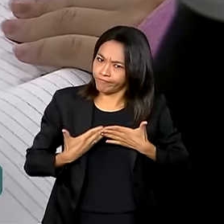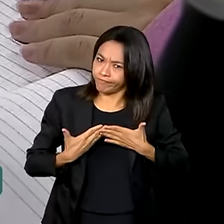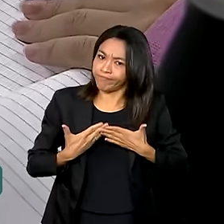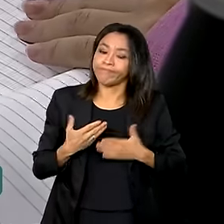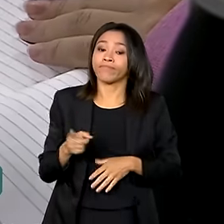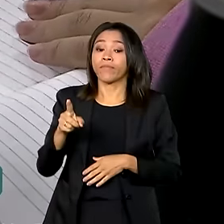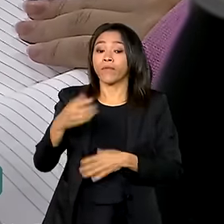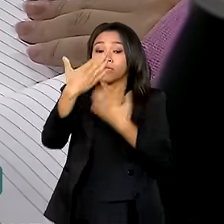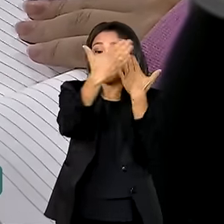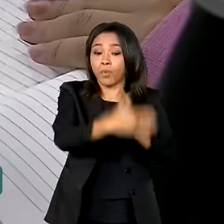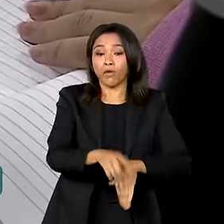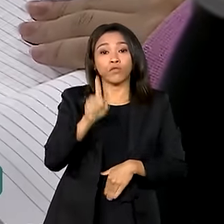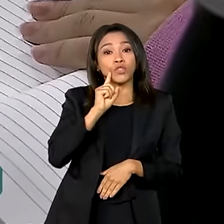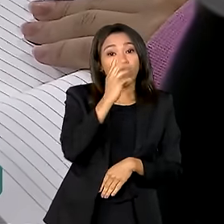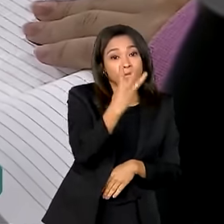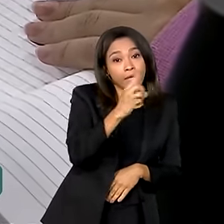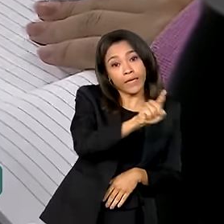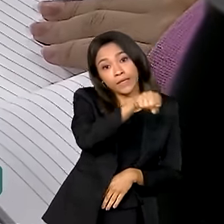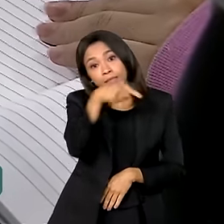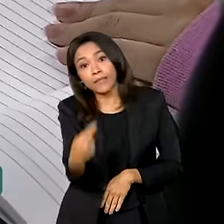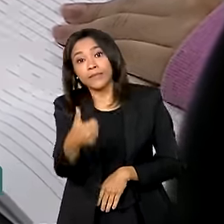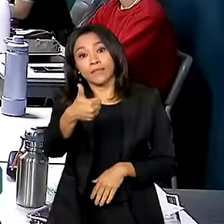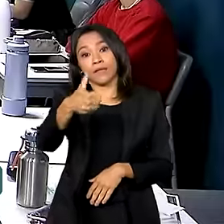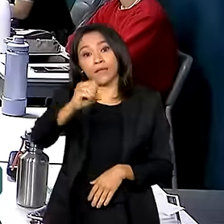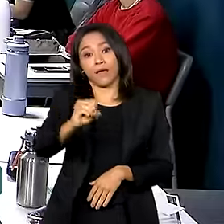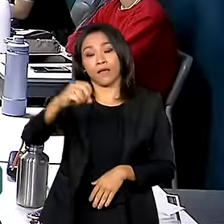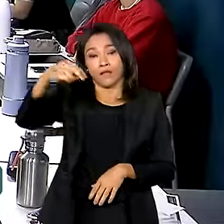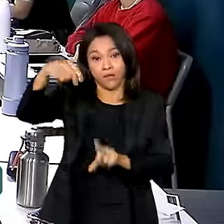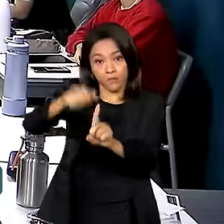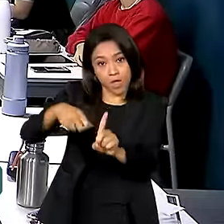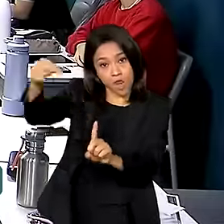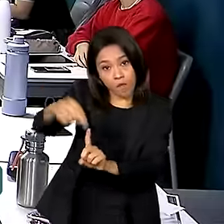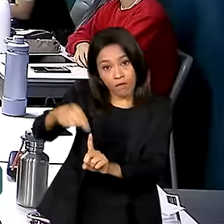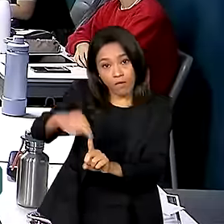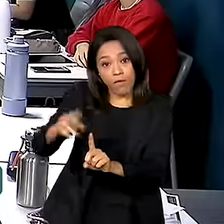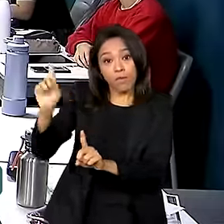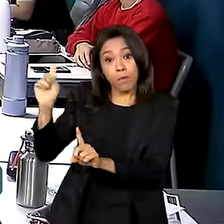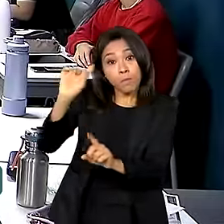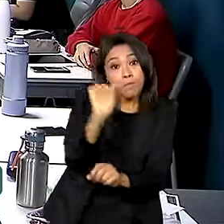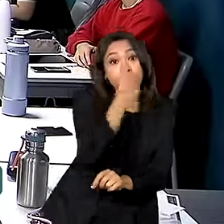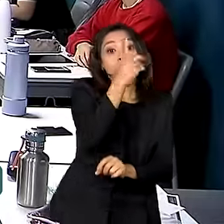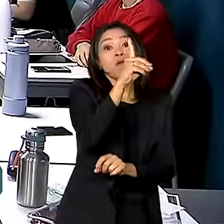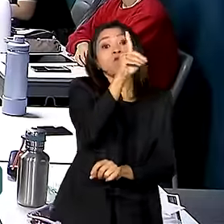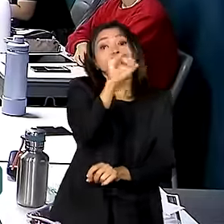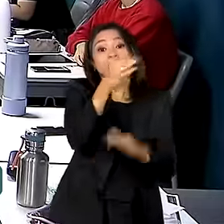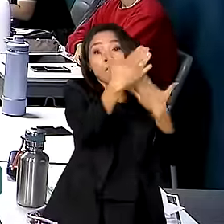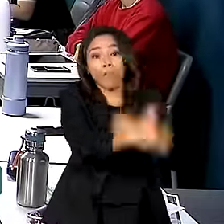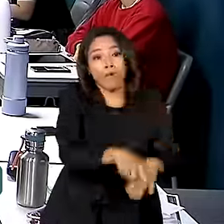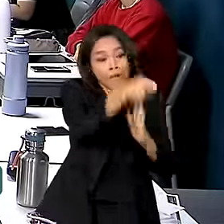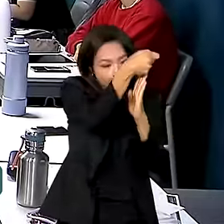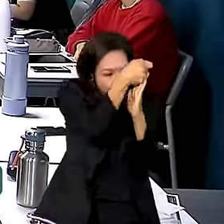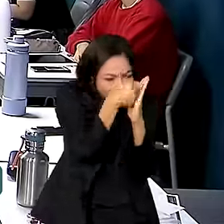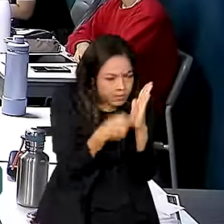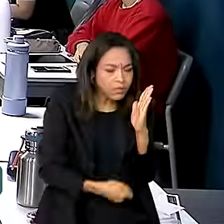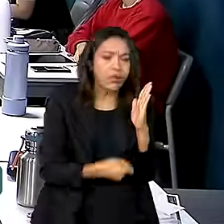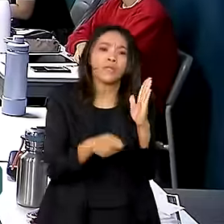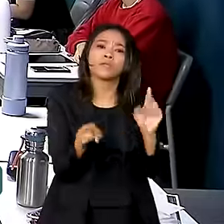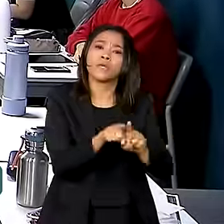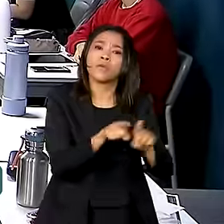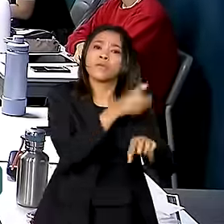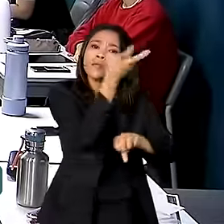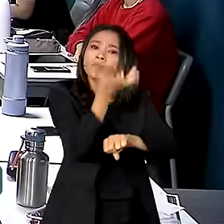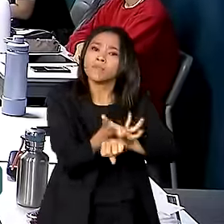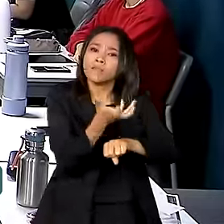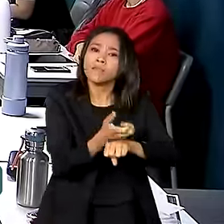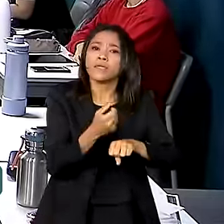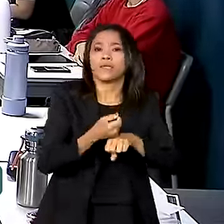serão nos dias 3 e 10 de novembro. No primeiro dia de Enem, além da redação, serão aplicadas as